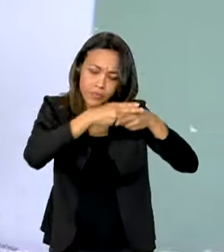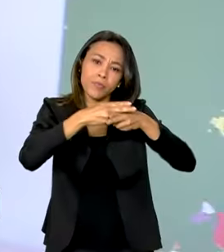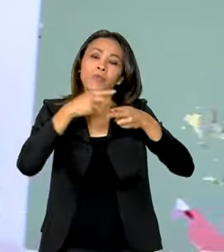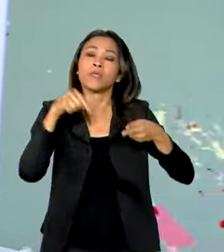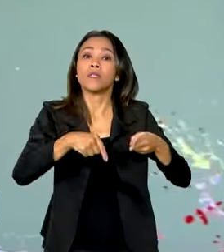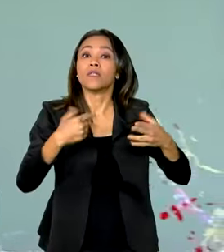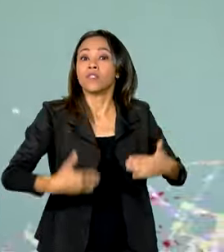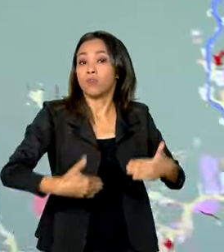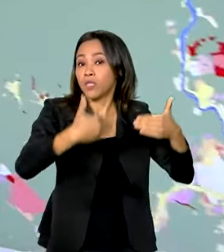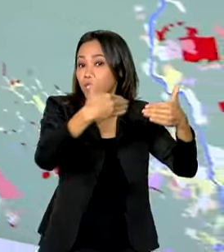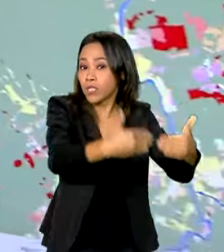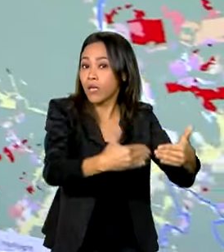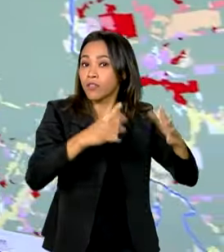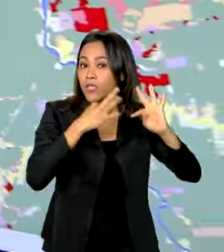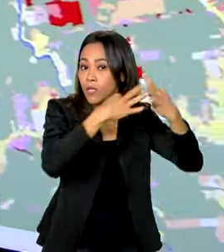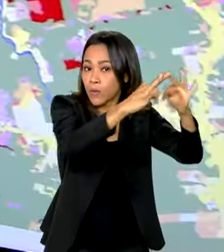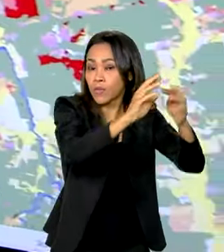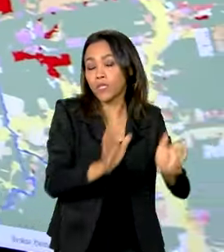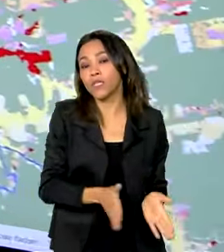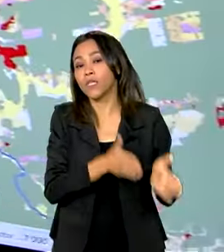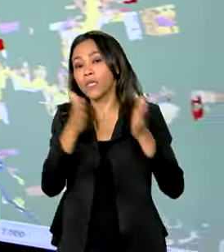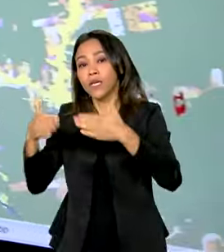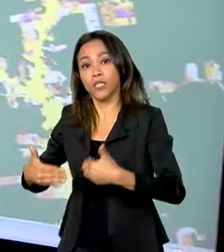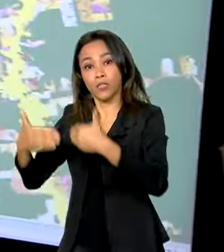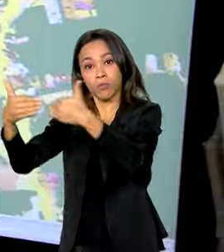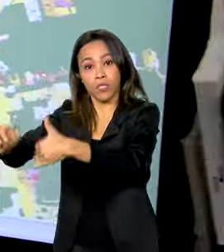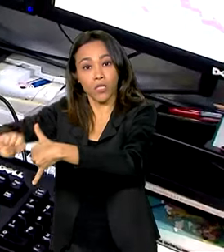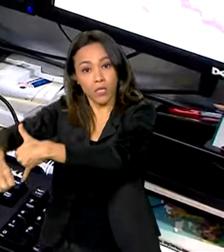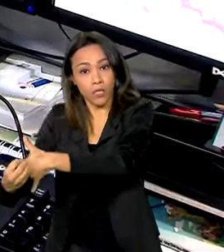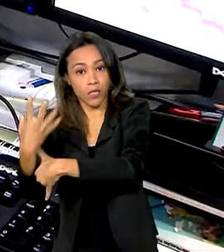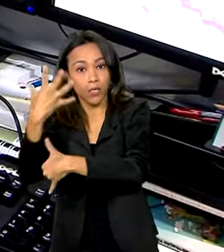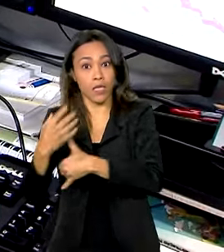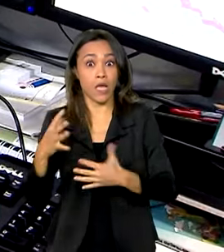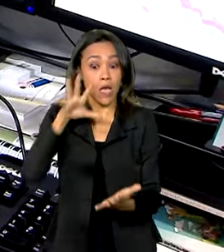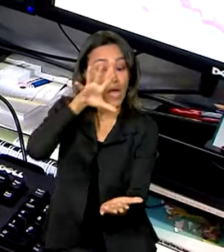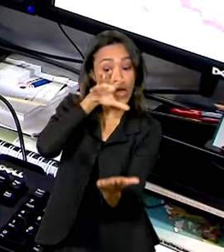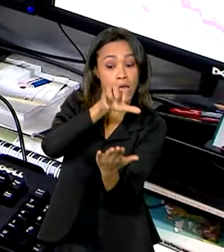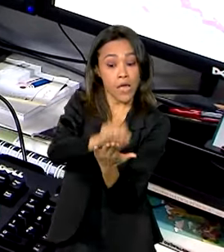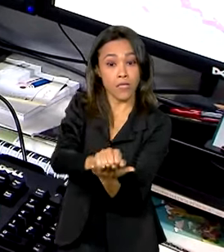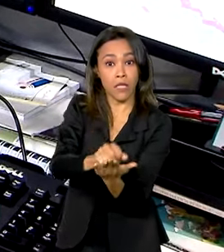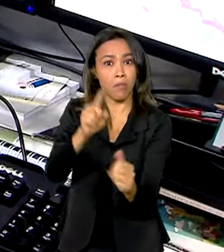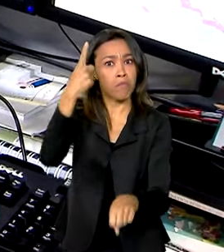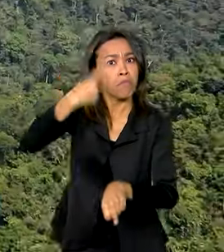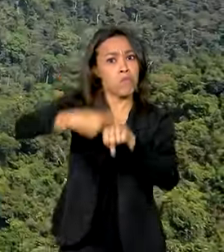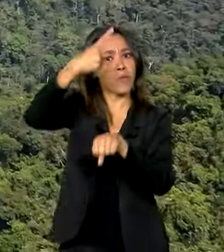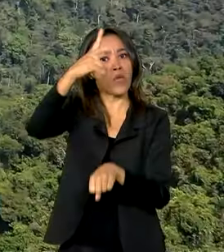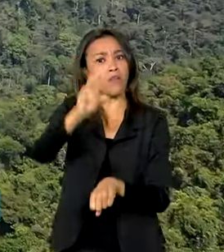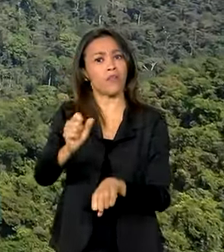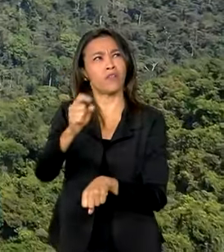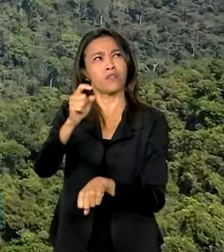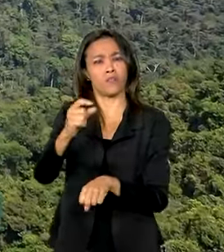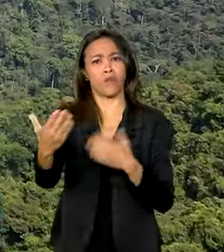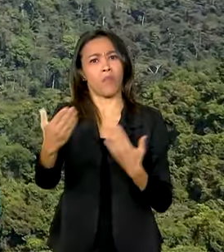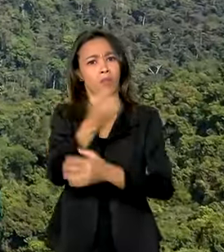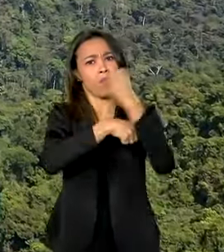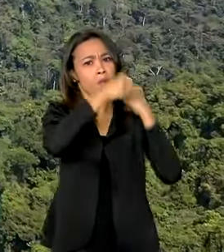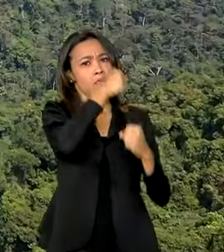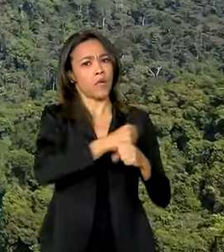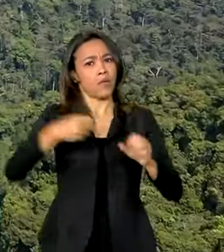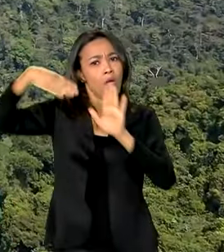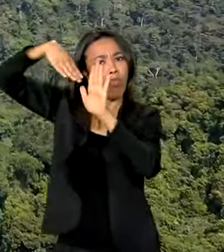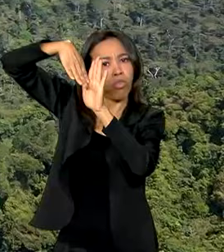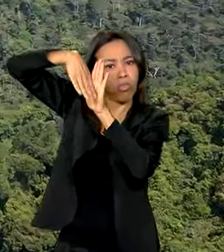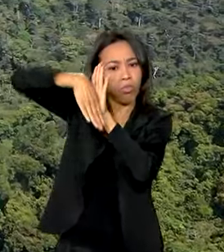Inovação e do Meio Ambiente e Mudança do Clima registraram pela primeira vez desde o ano passado uma tendência de queda no